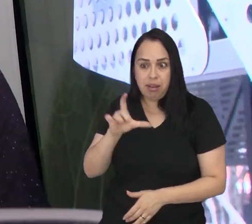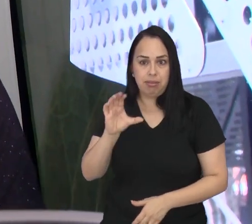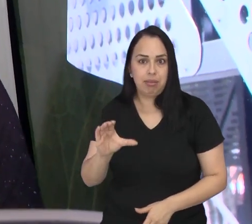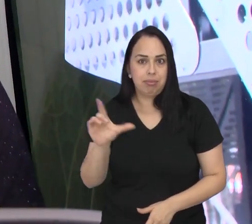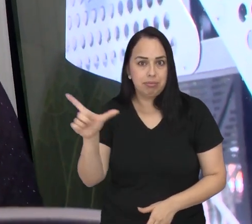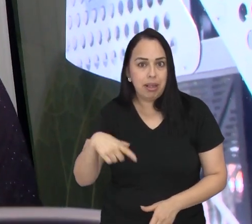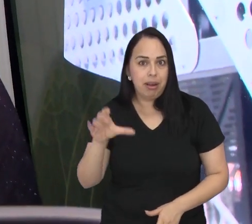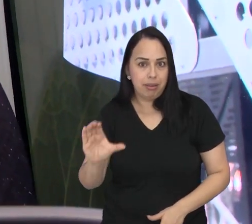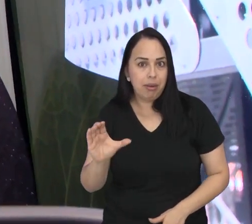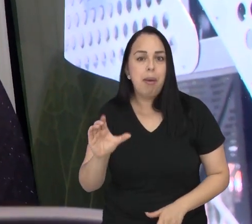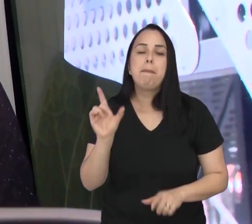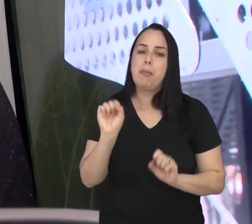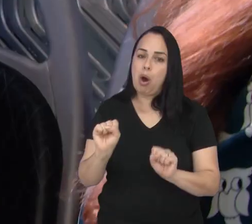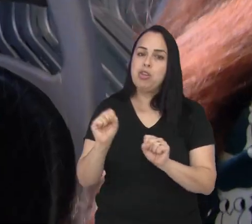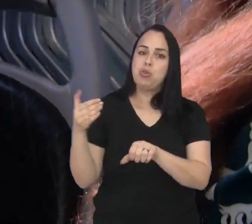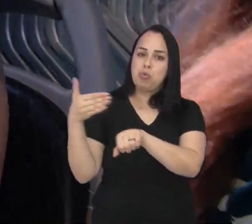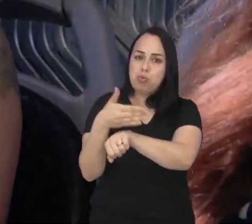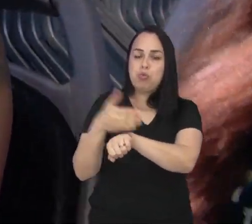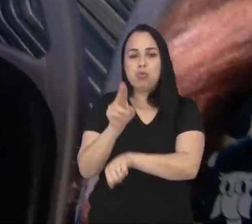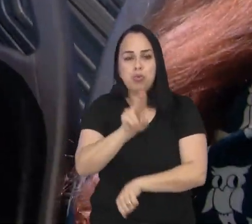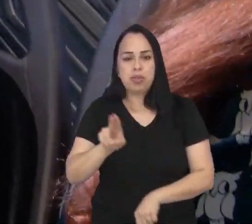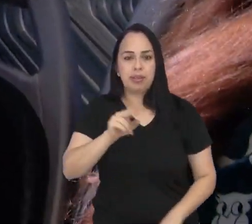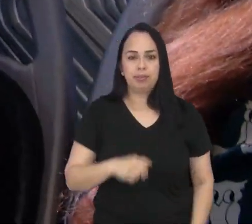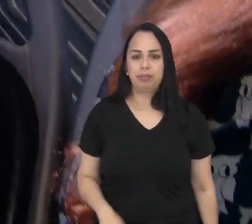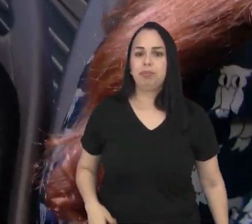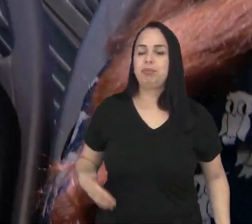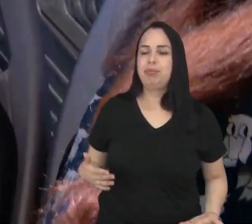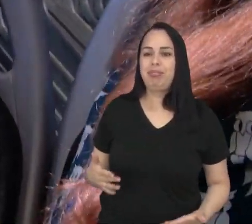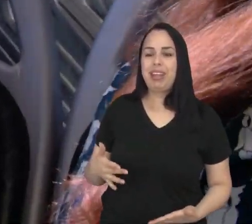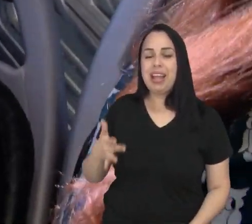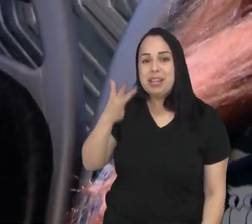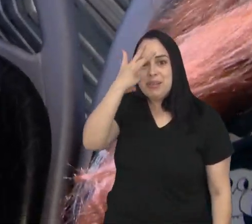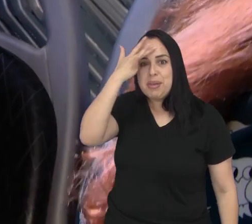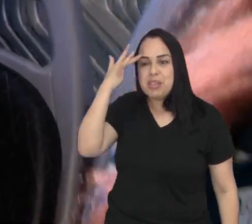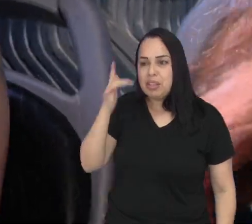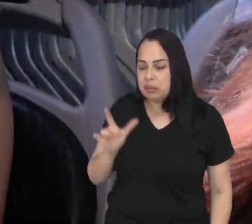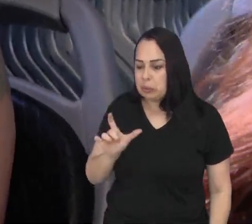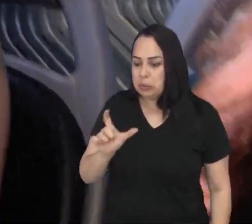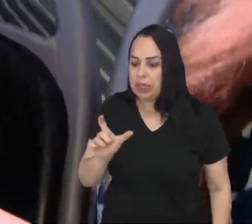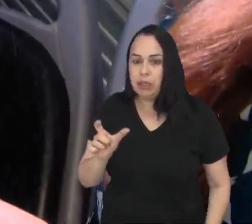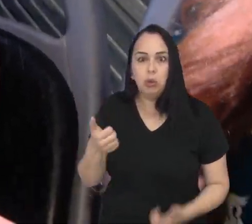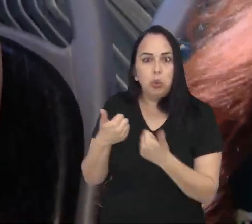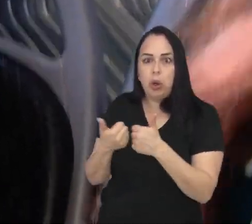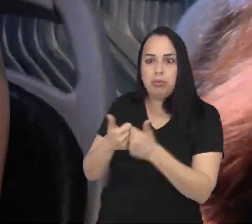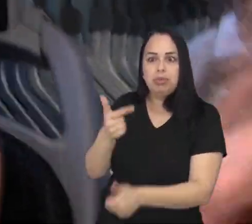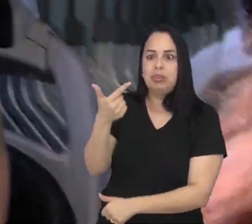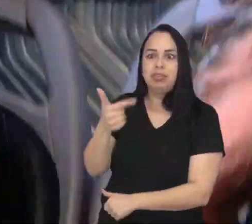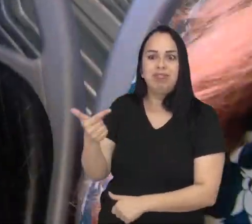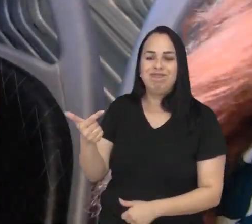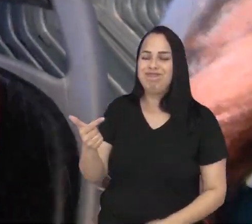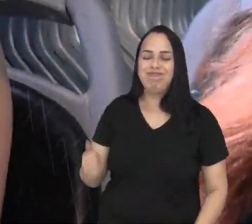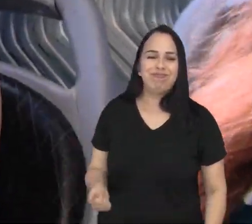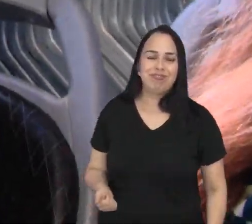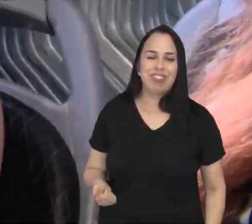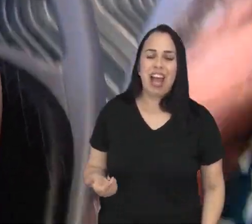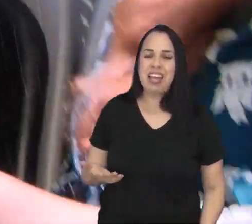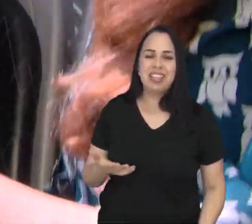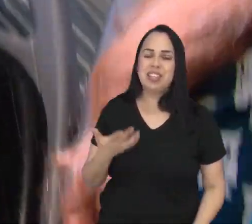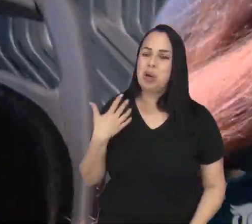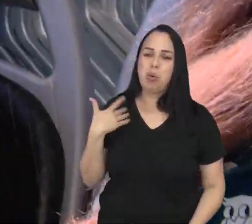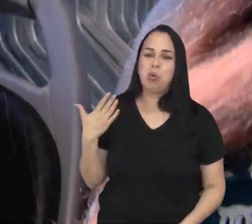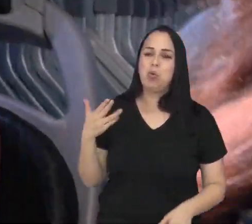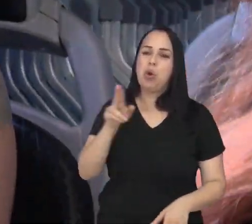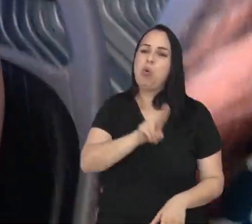de crédito, também podem utilizar. Ah, é legal, porque tem bastante gente que chega e não tem a carteirinha, acaba não